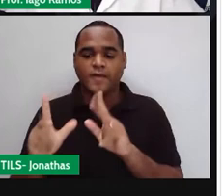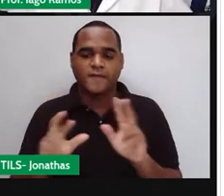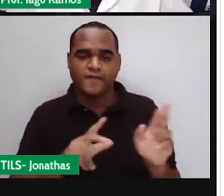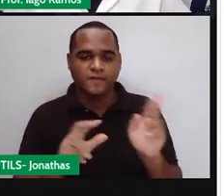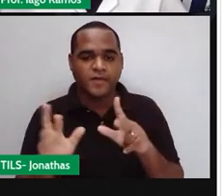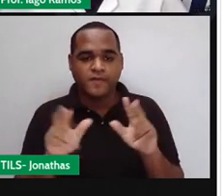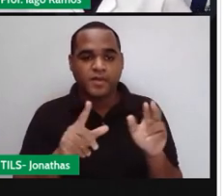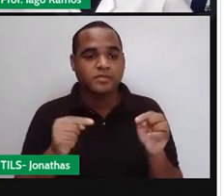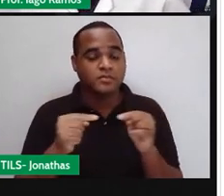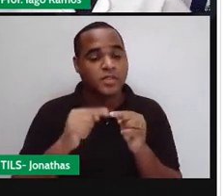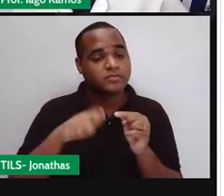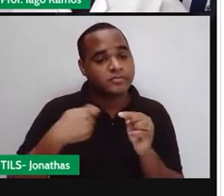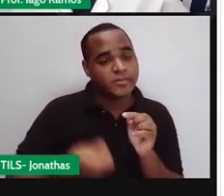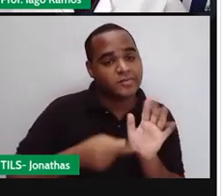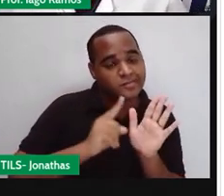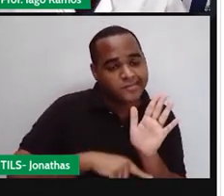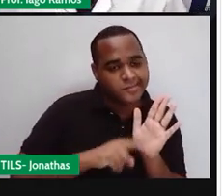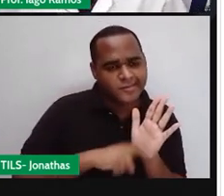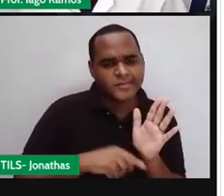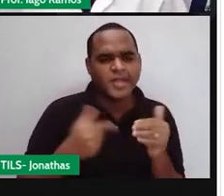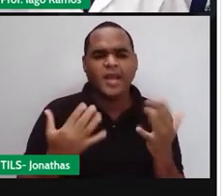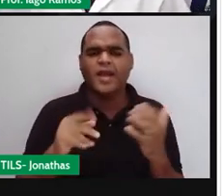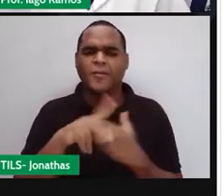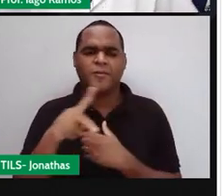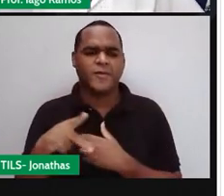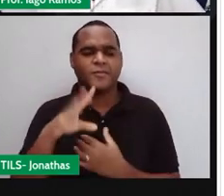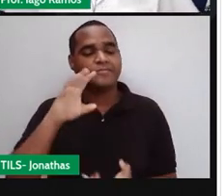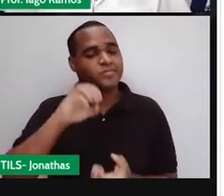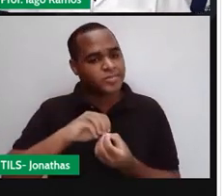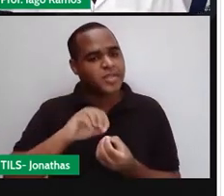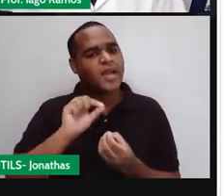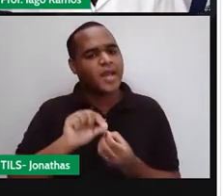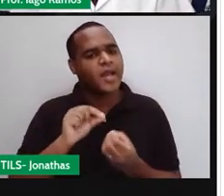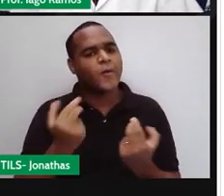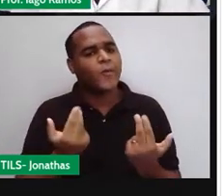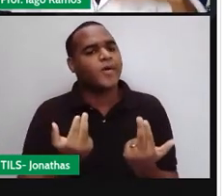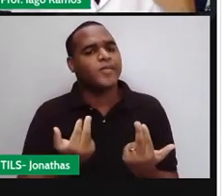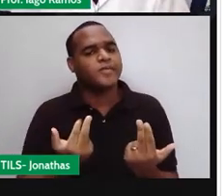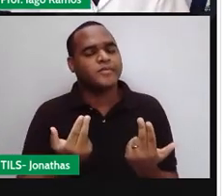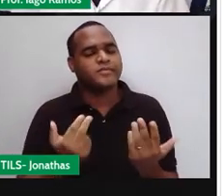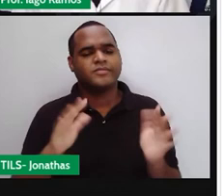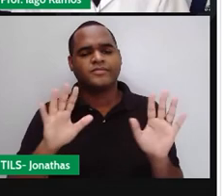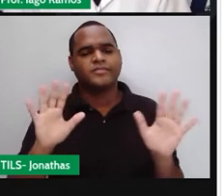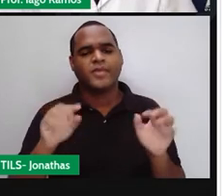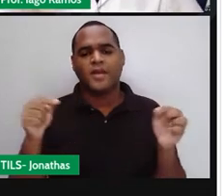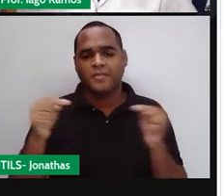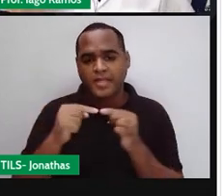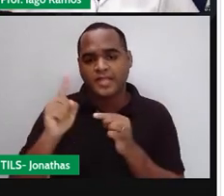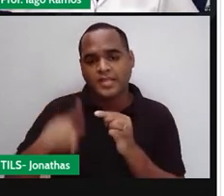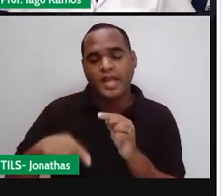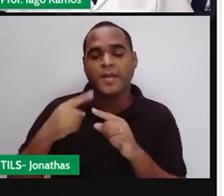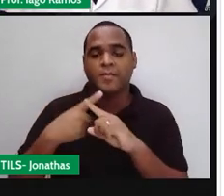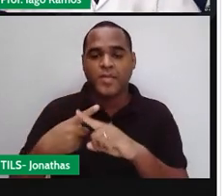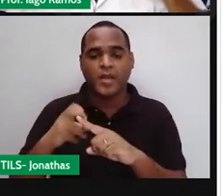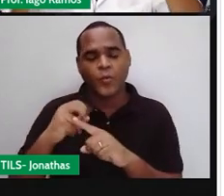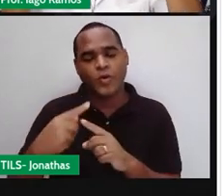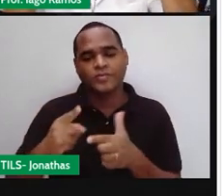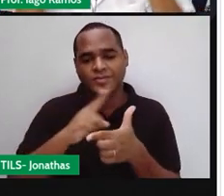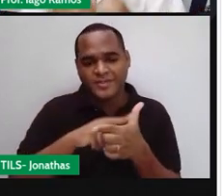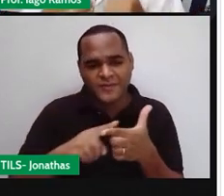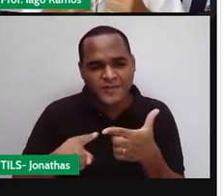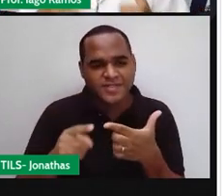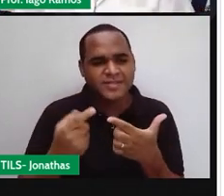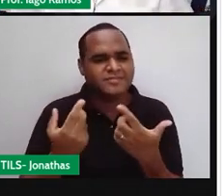o resultado é negativo. Ah, professor, a conclusão é a mesma, Tanto para a multiplicação quanto para a divisão.